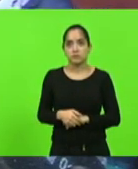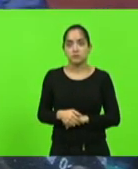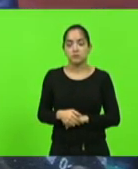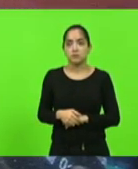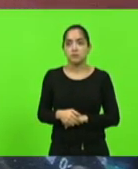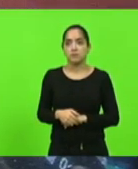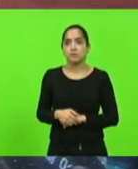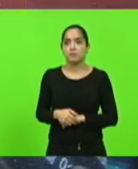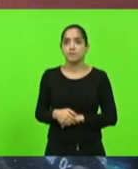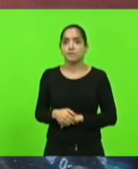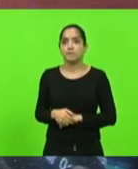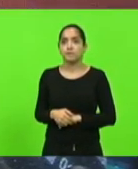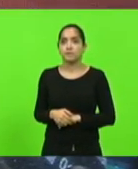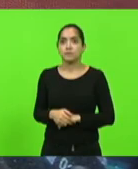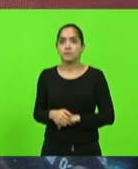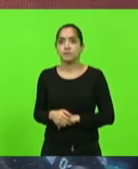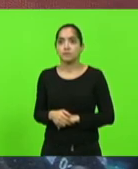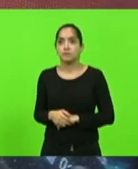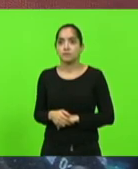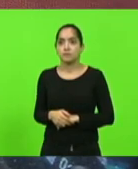deputado, pela compreensão. Imagina.